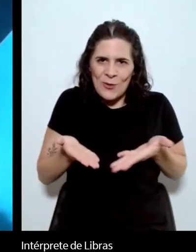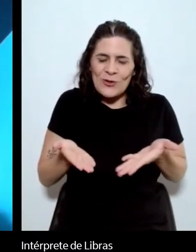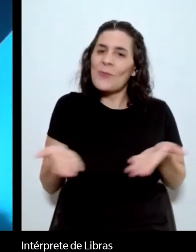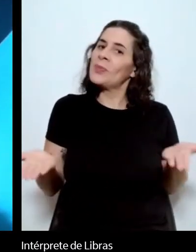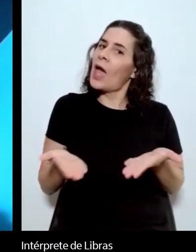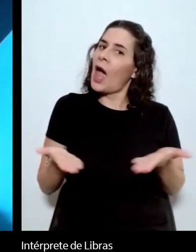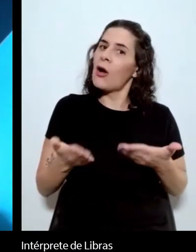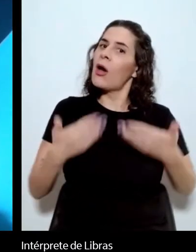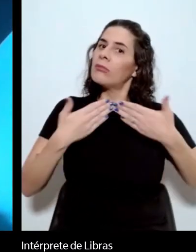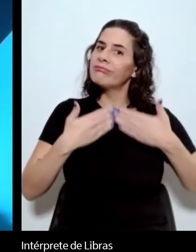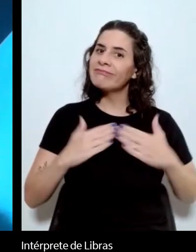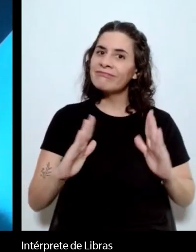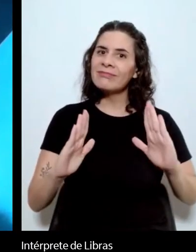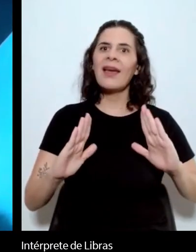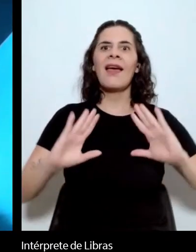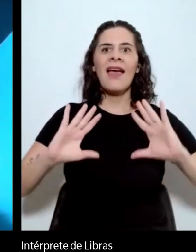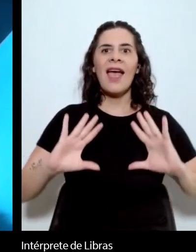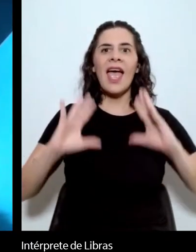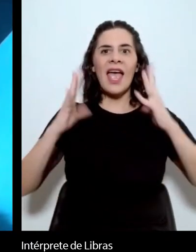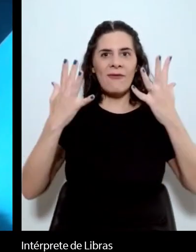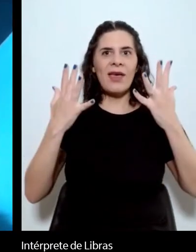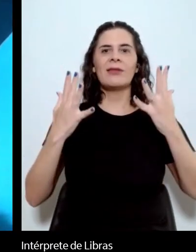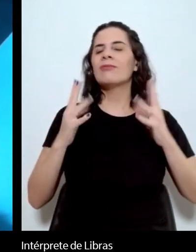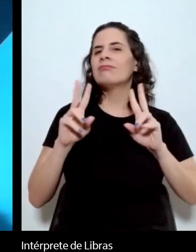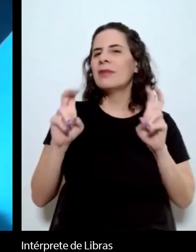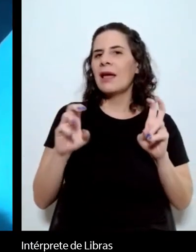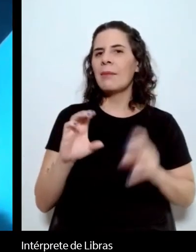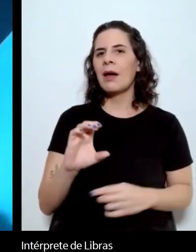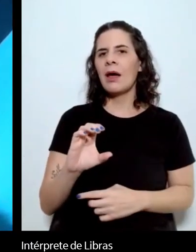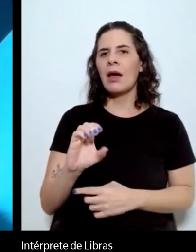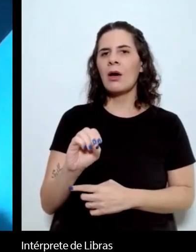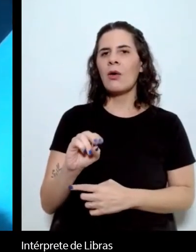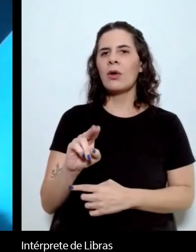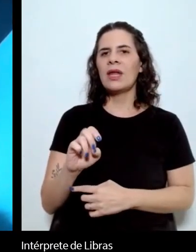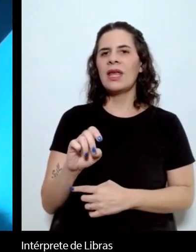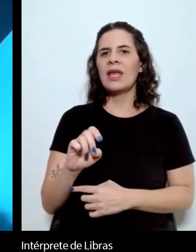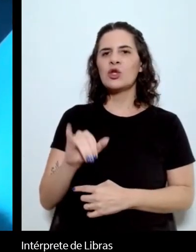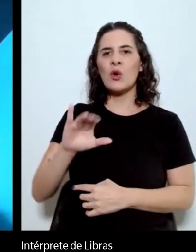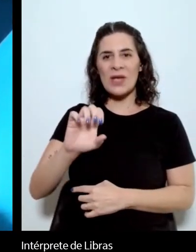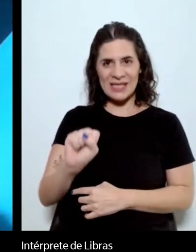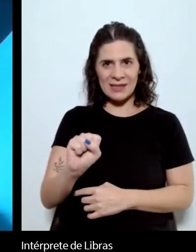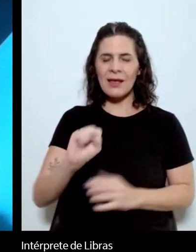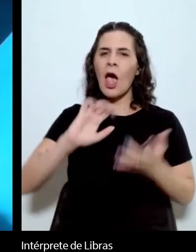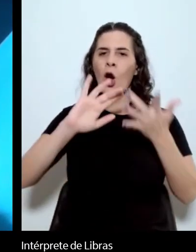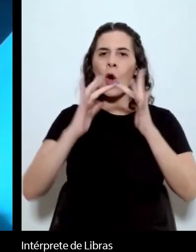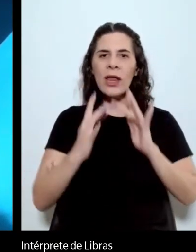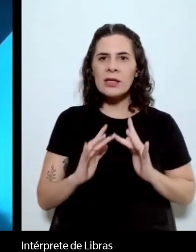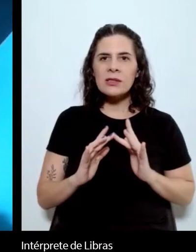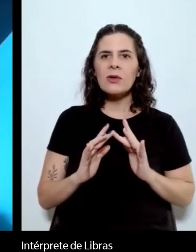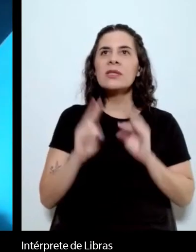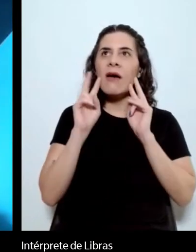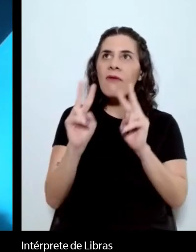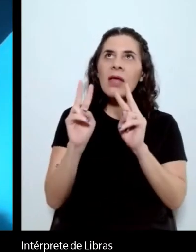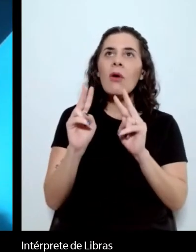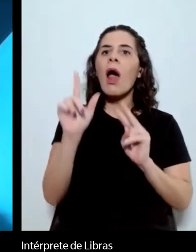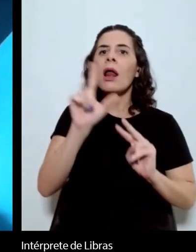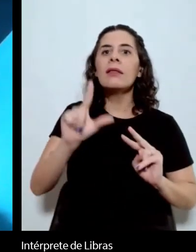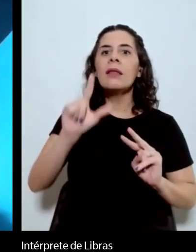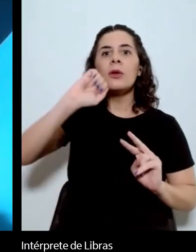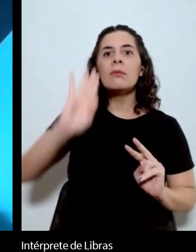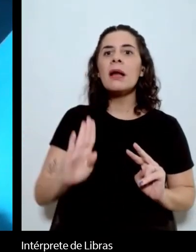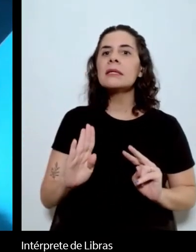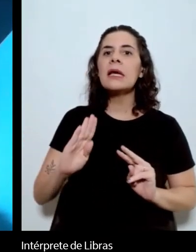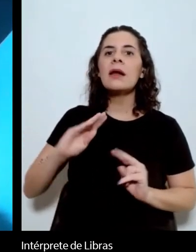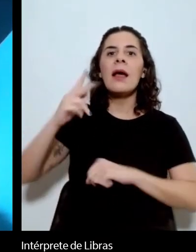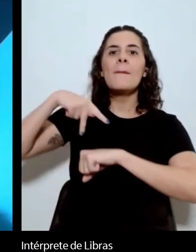o evento do Conexões do Mapeamento da Literatura Brasileira no Exterior, um projeto do Itaú